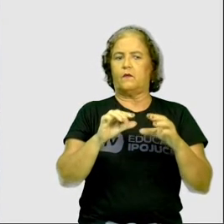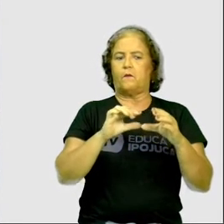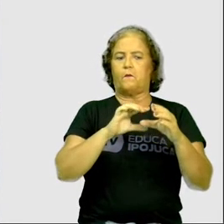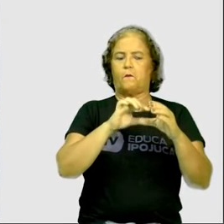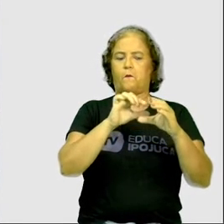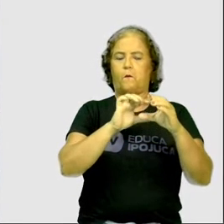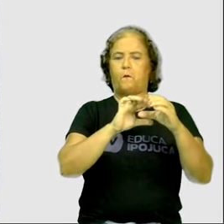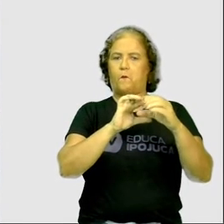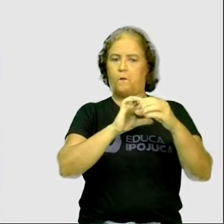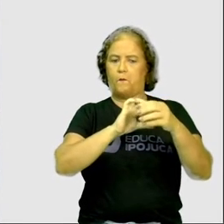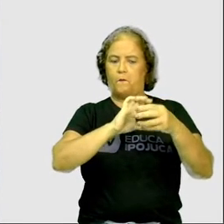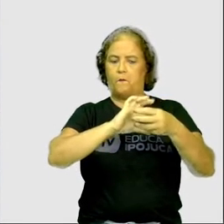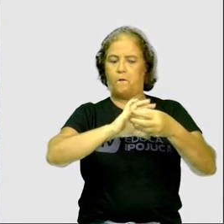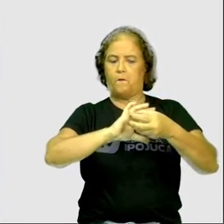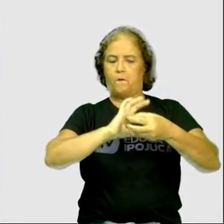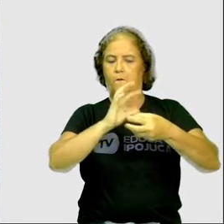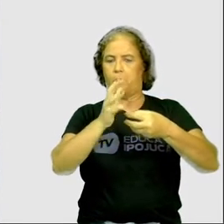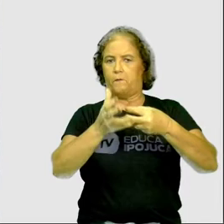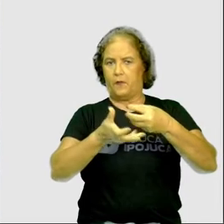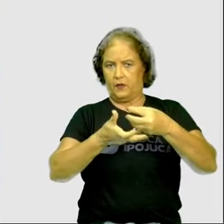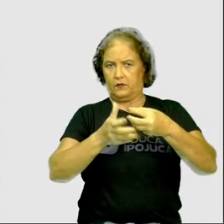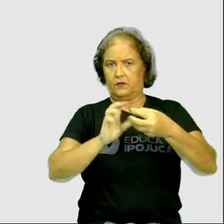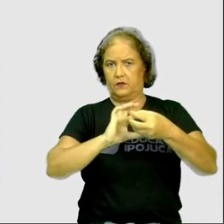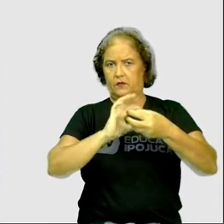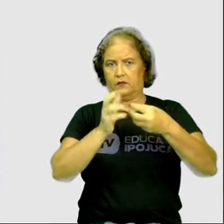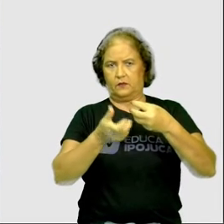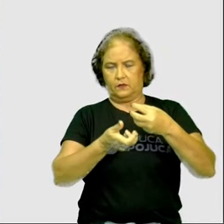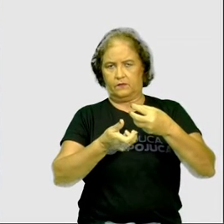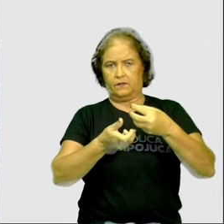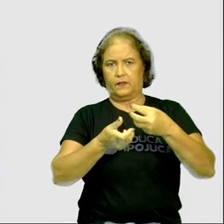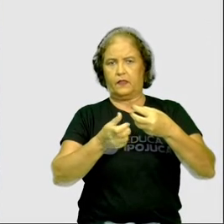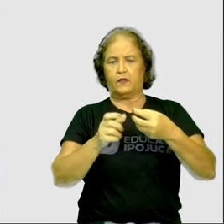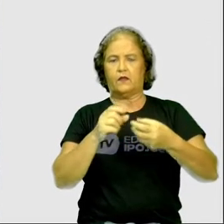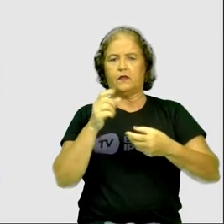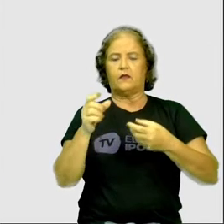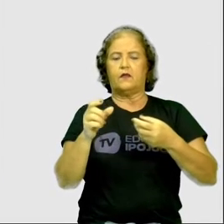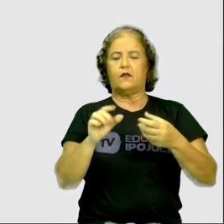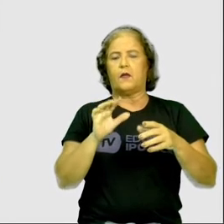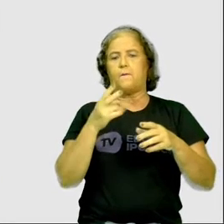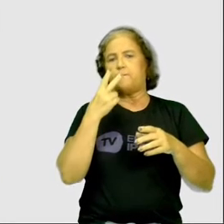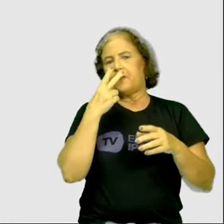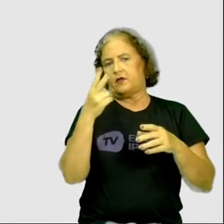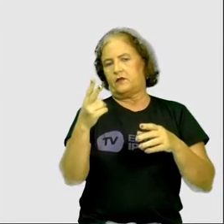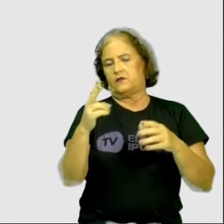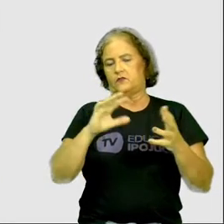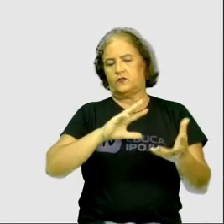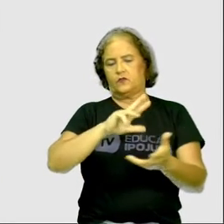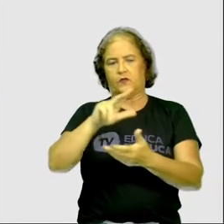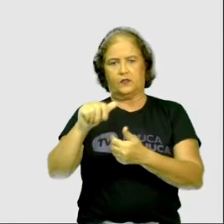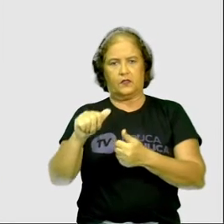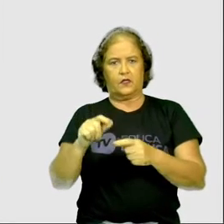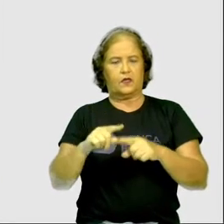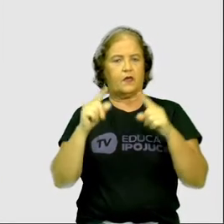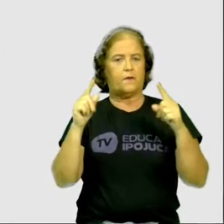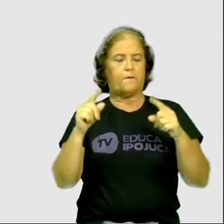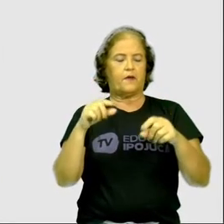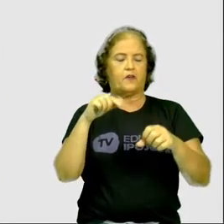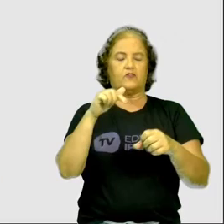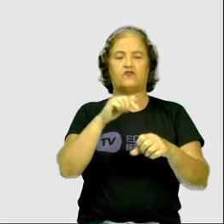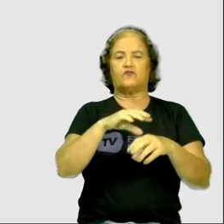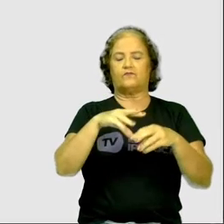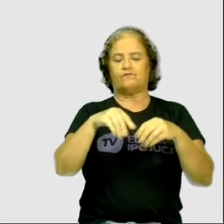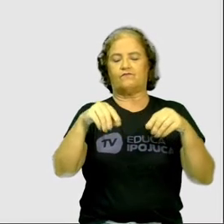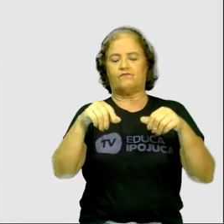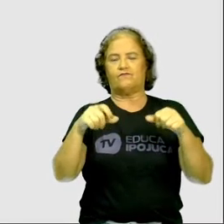planeta é muito parecido com a Terra. Mas o seu solo, ele é rico em ferro. Já Júpiter,